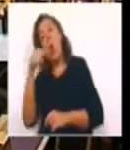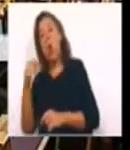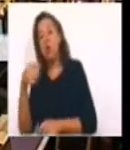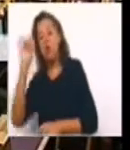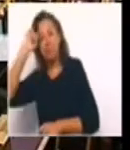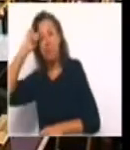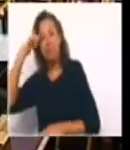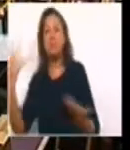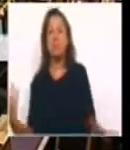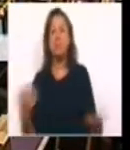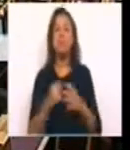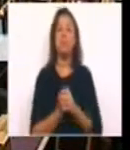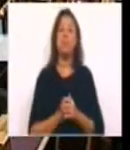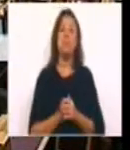Aplausos